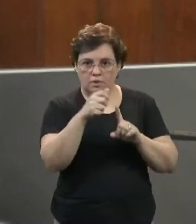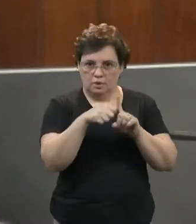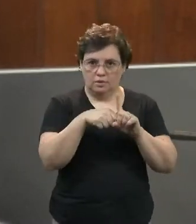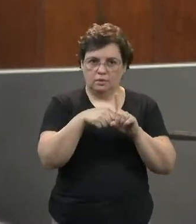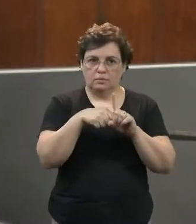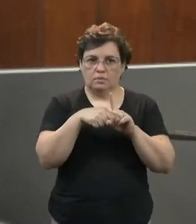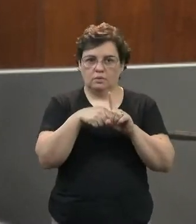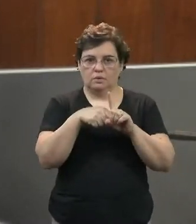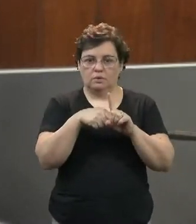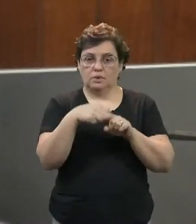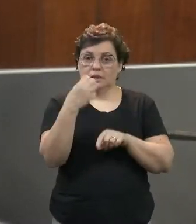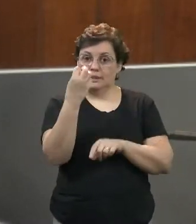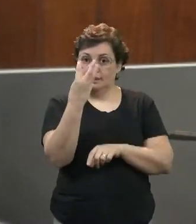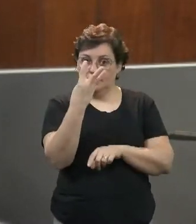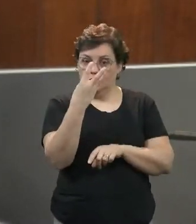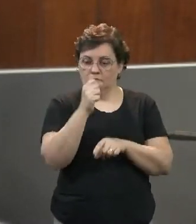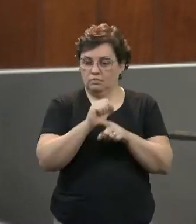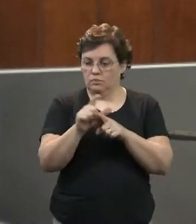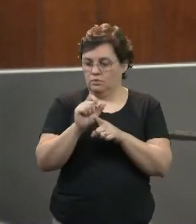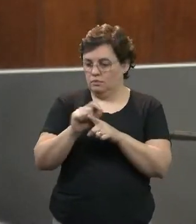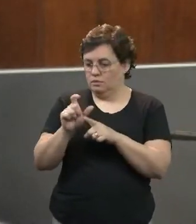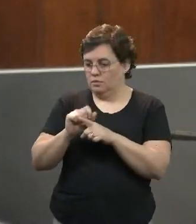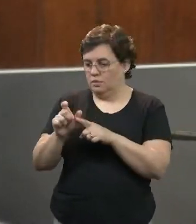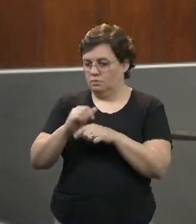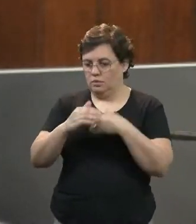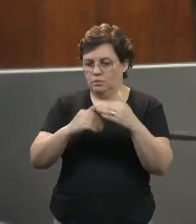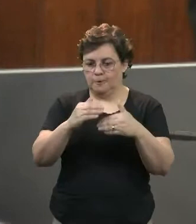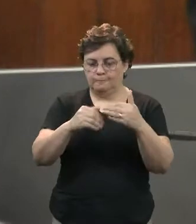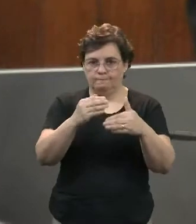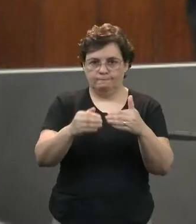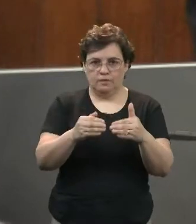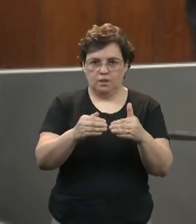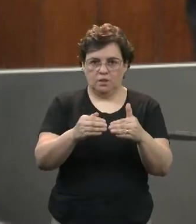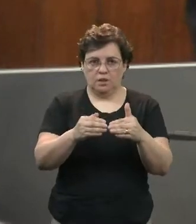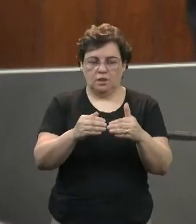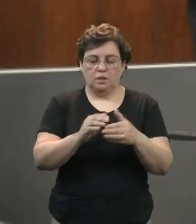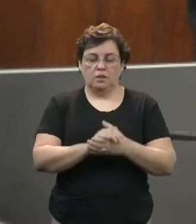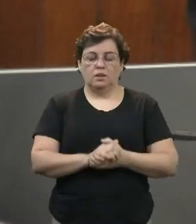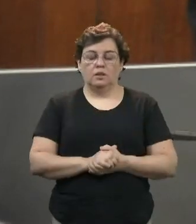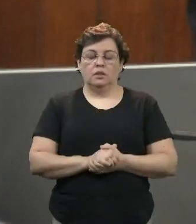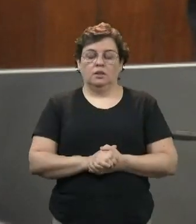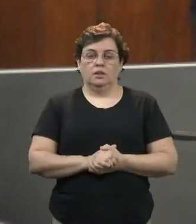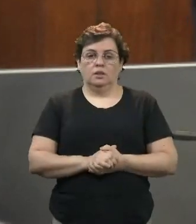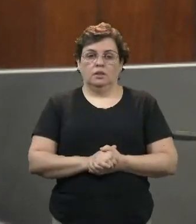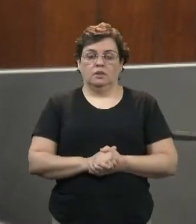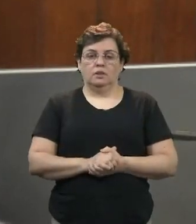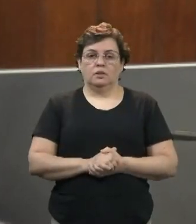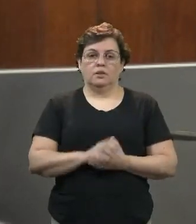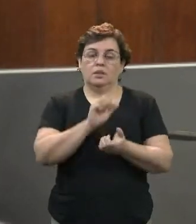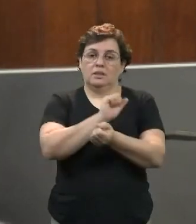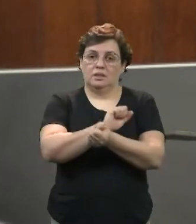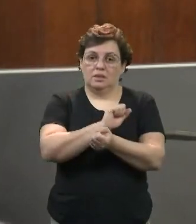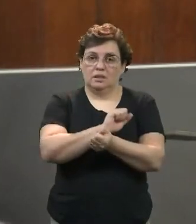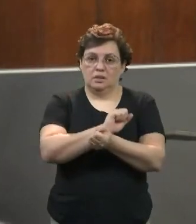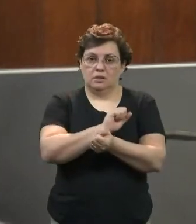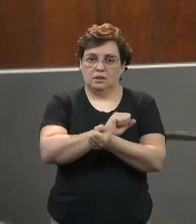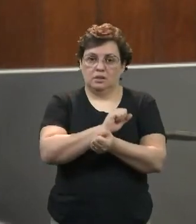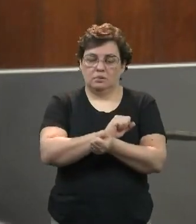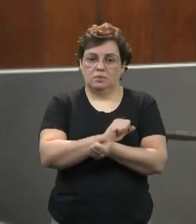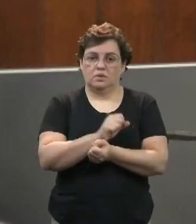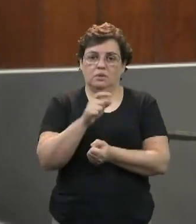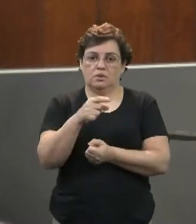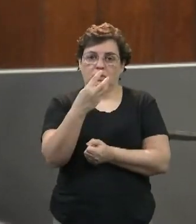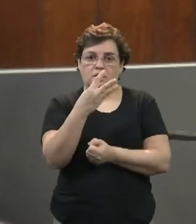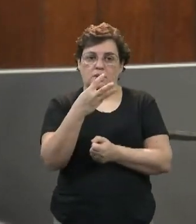de três parcelas consecutivas, postergando essas três parcelas consecutivas para o final do contrato,